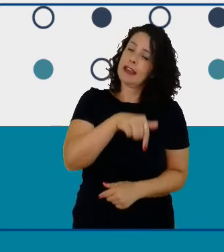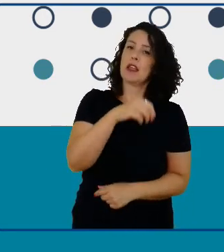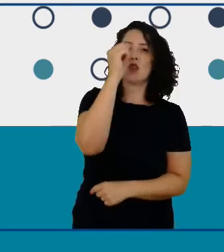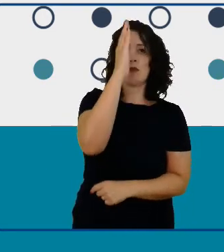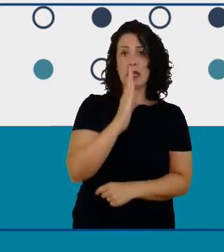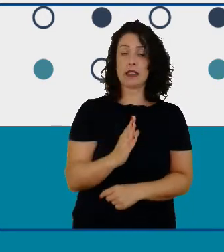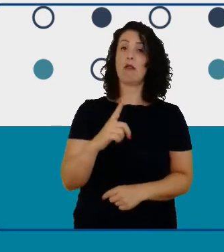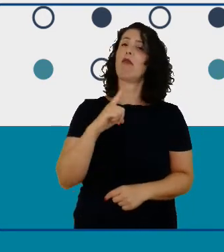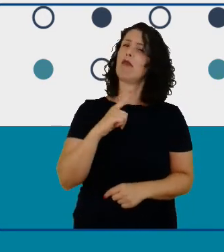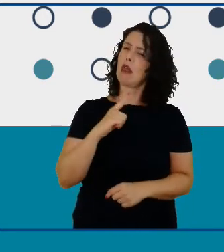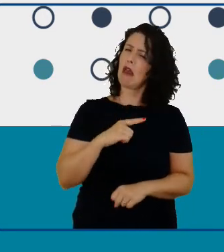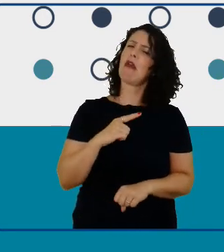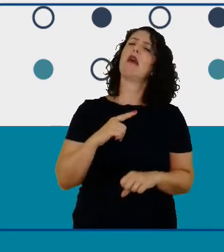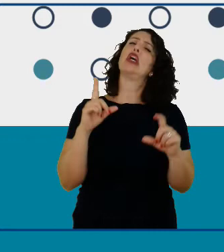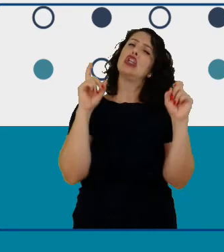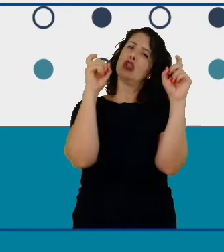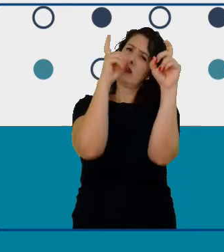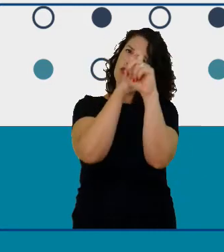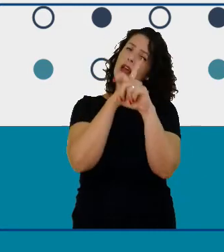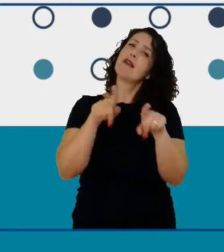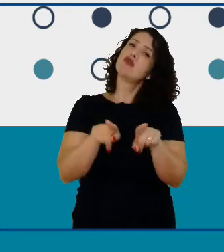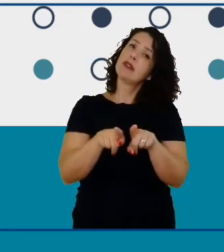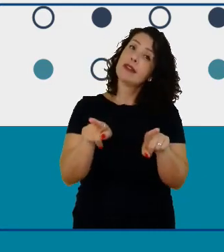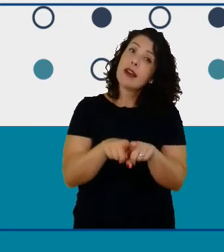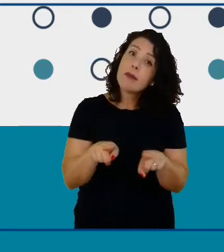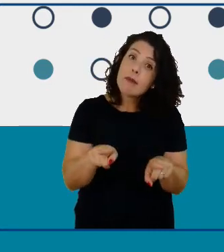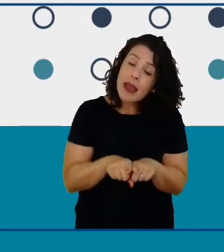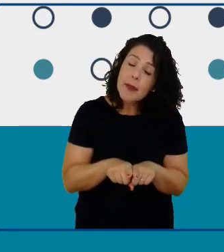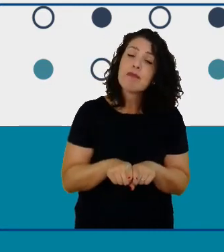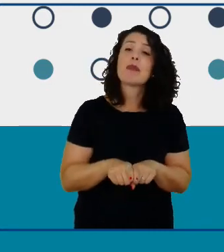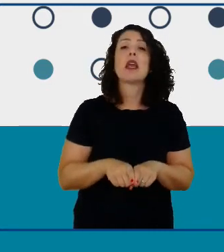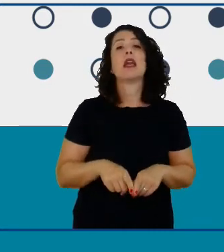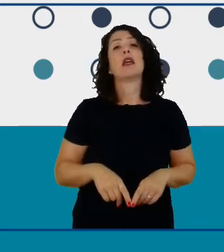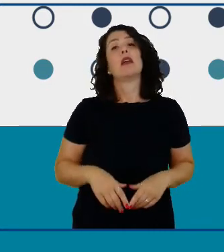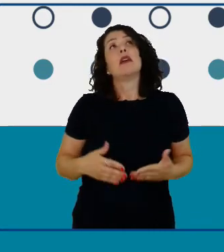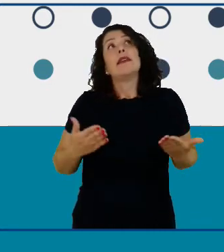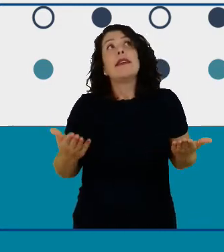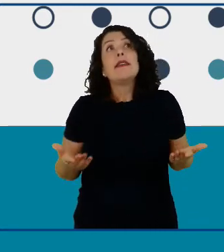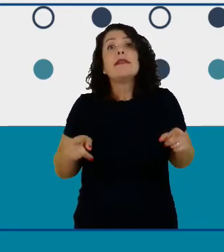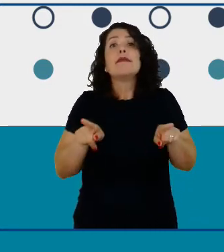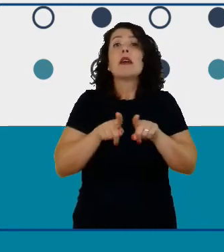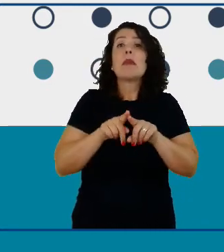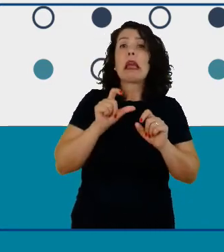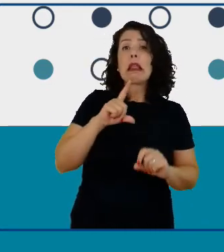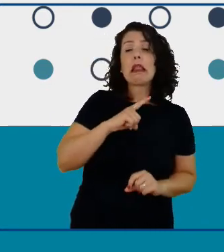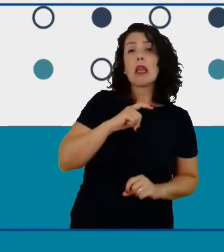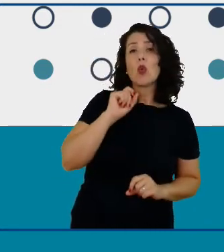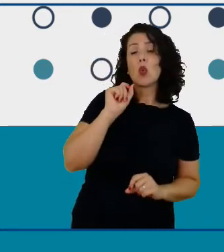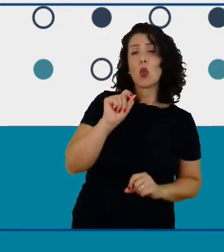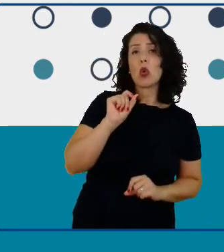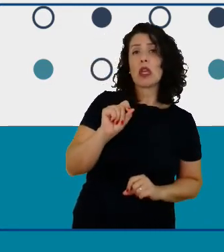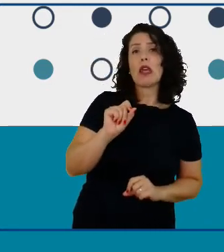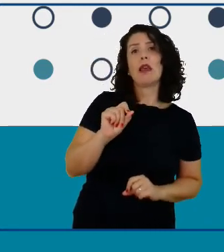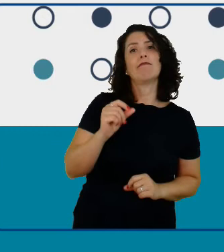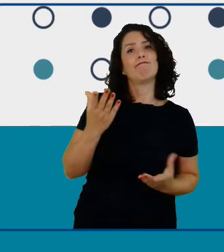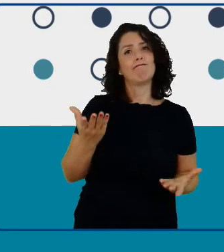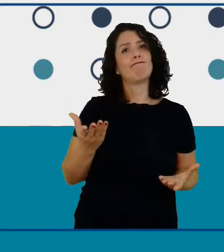dificuldade temos também dificuldades de recursos